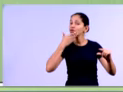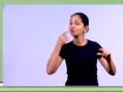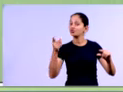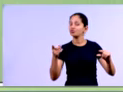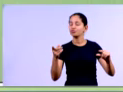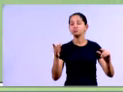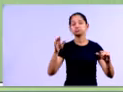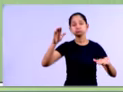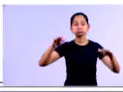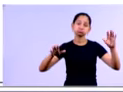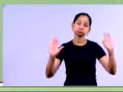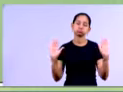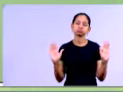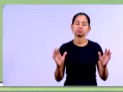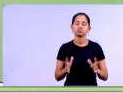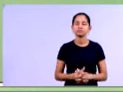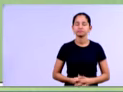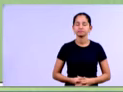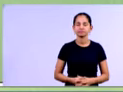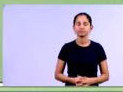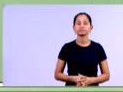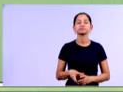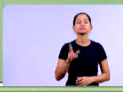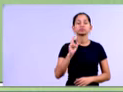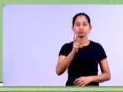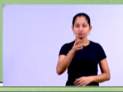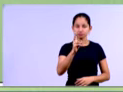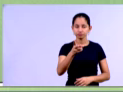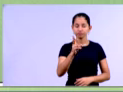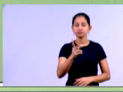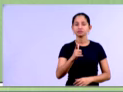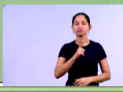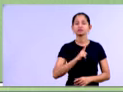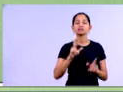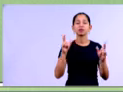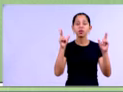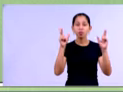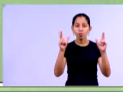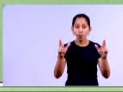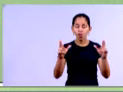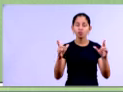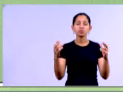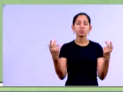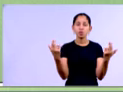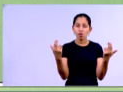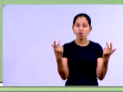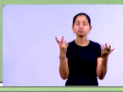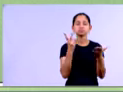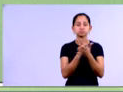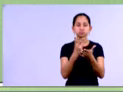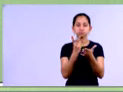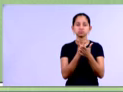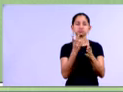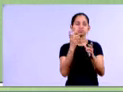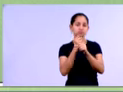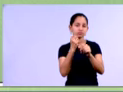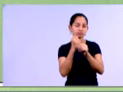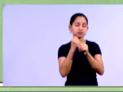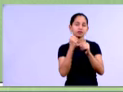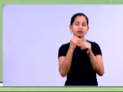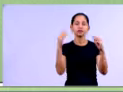ok? Vamos para frente. Se nós fizermos a mesma coisa, né, para todas as contas do balanço patrimonial,